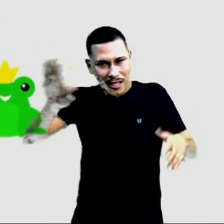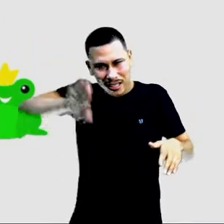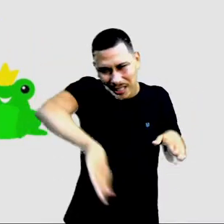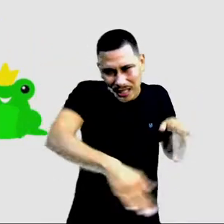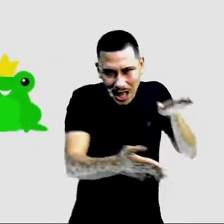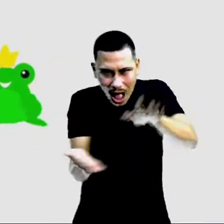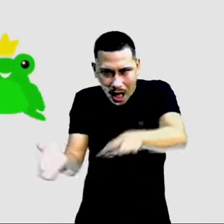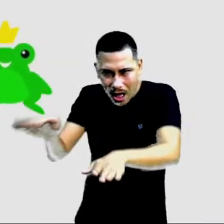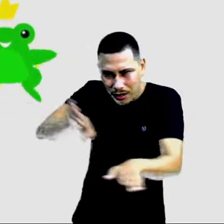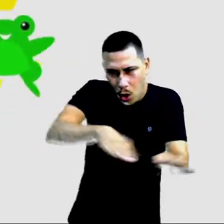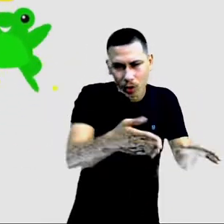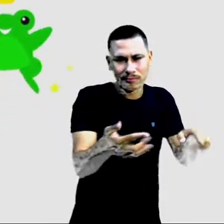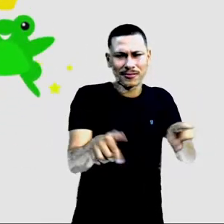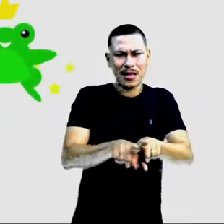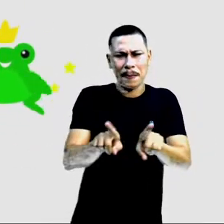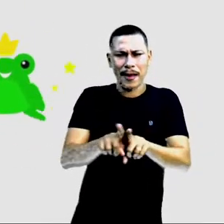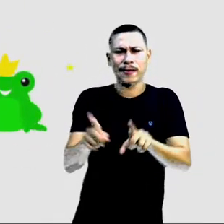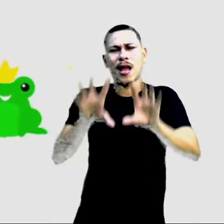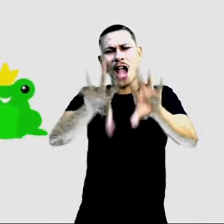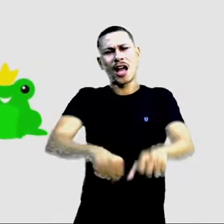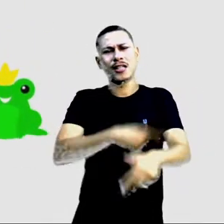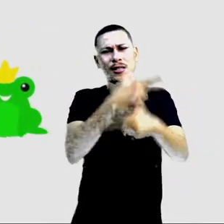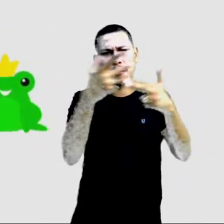rastejam e pulam.